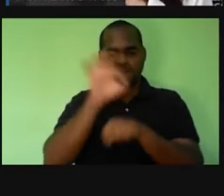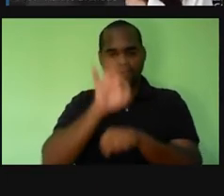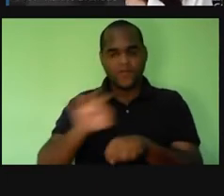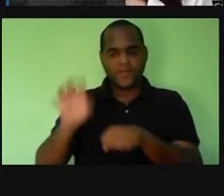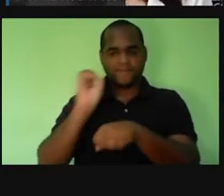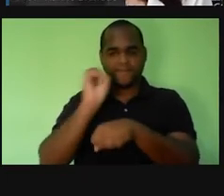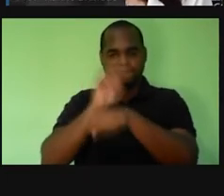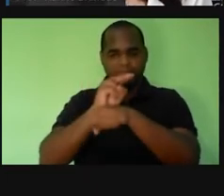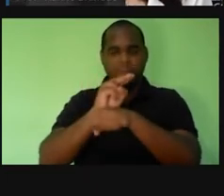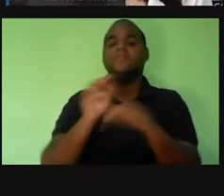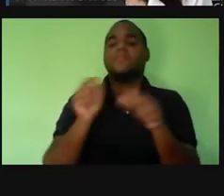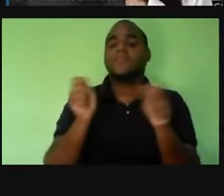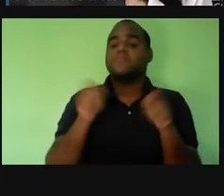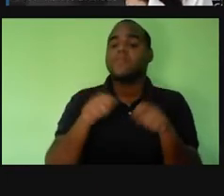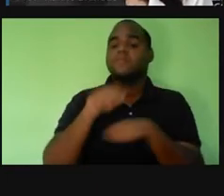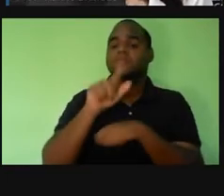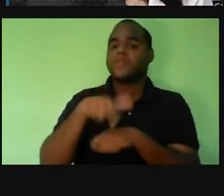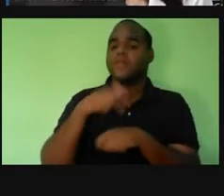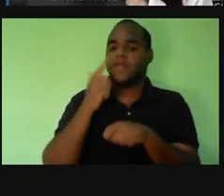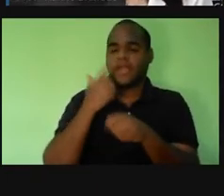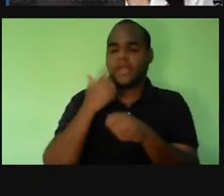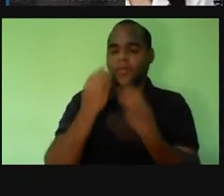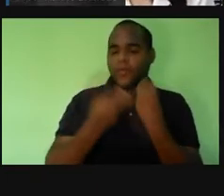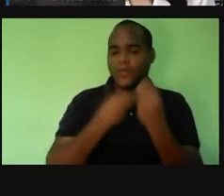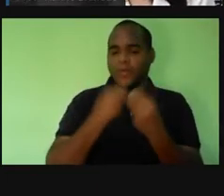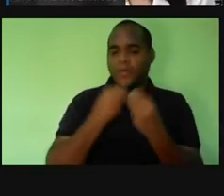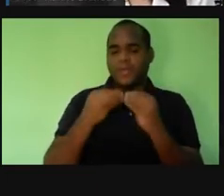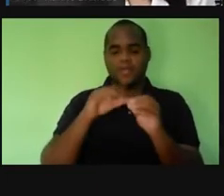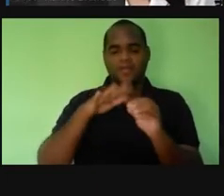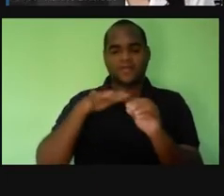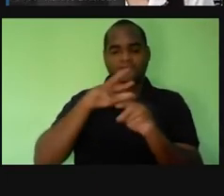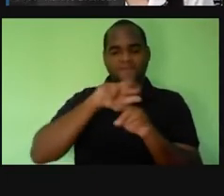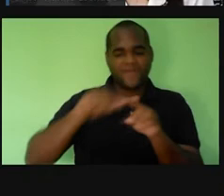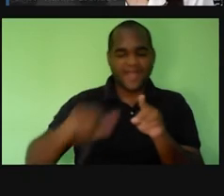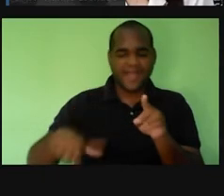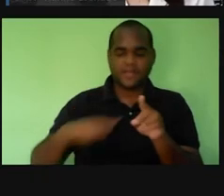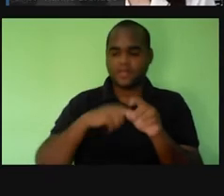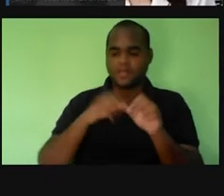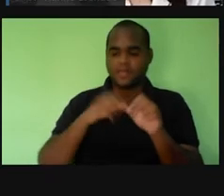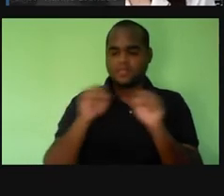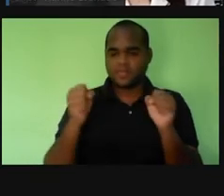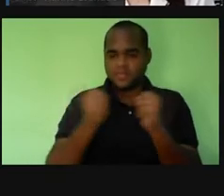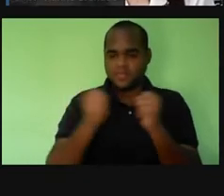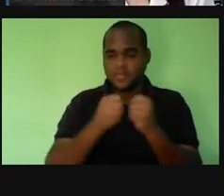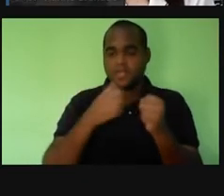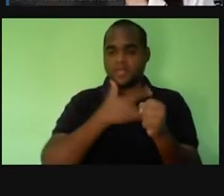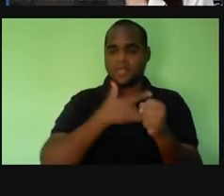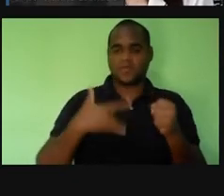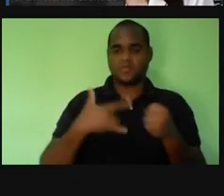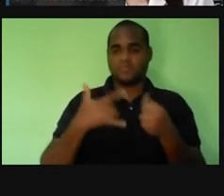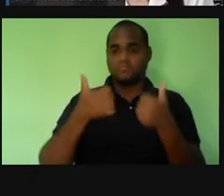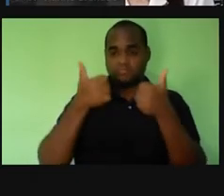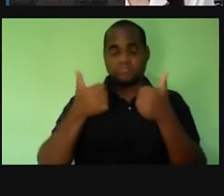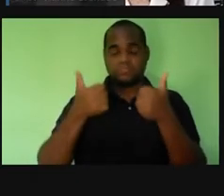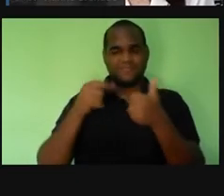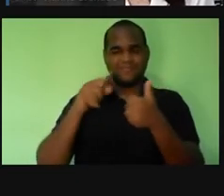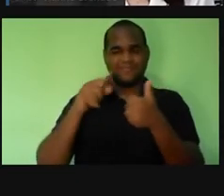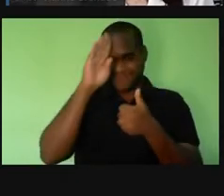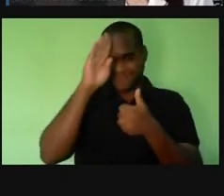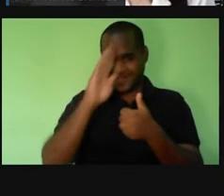diversas atividades nos sistemas e serviços de saúde no Brasil desde muitas décadas.